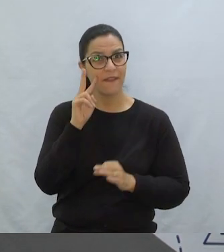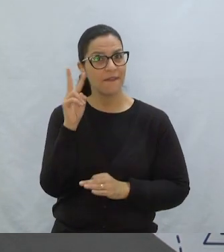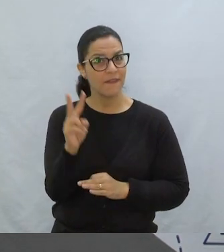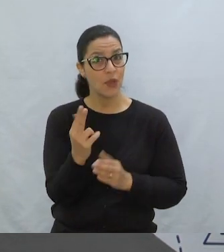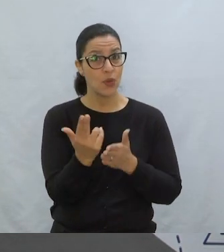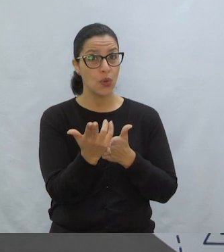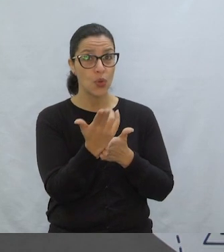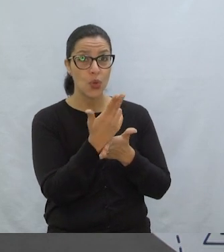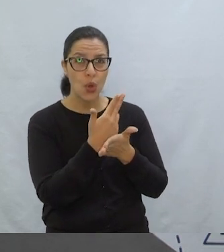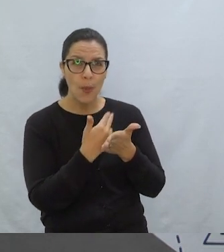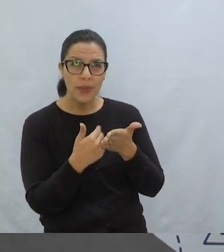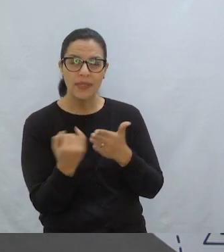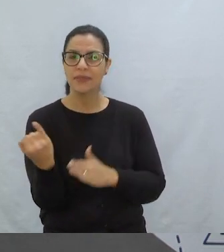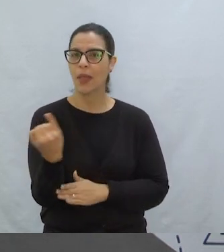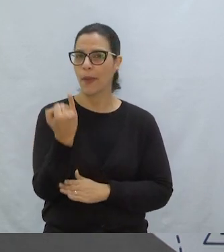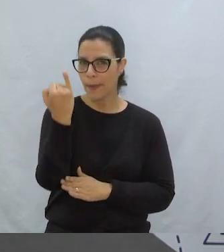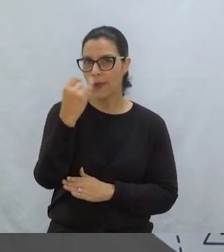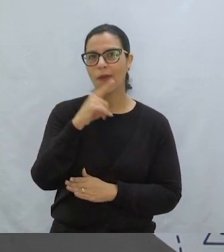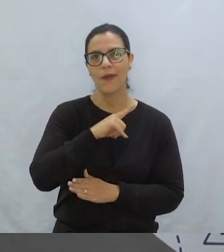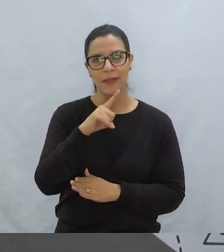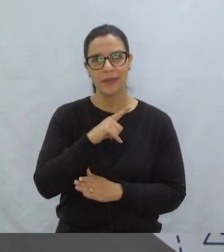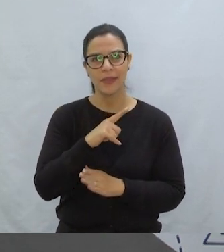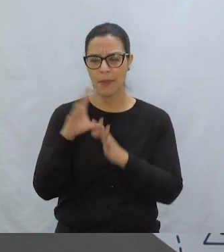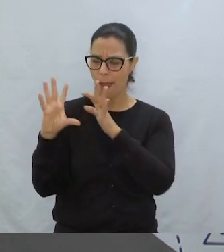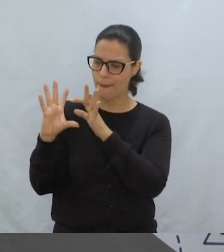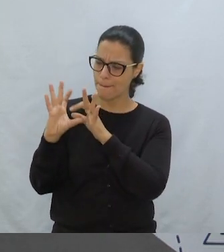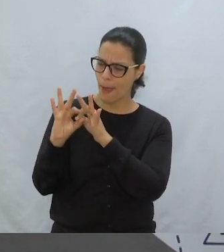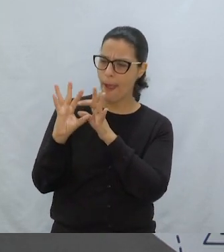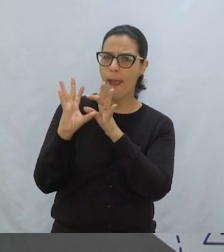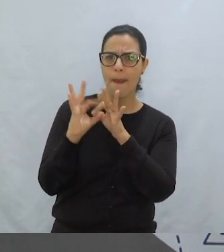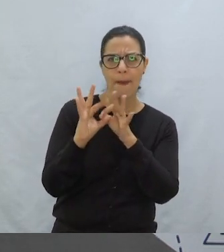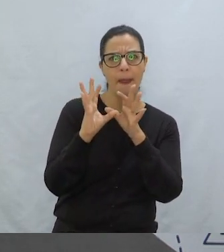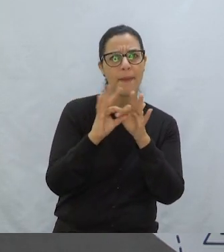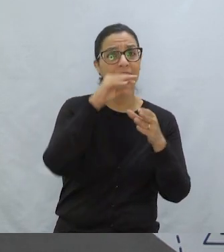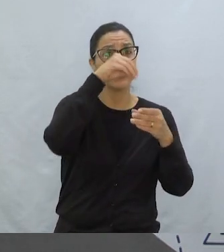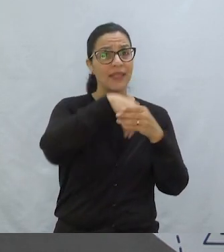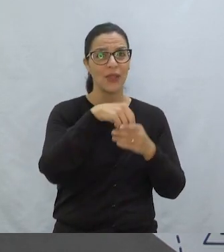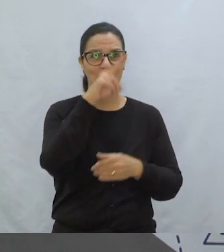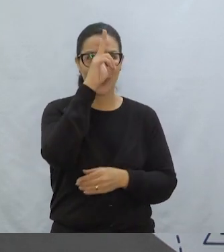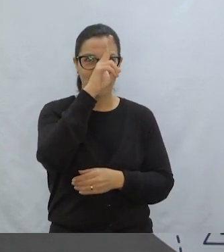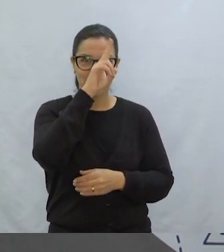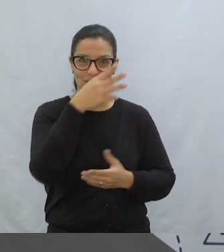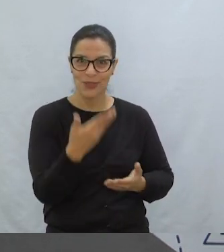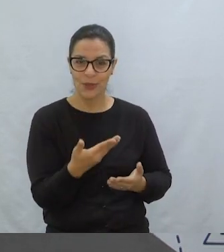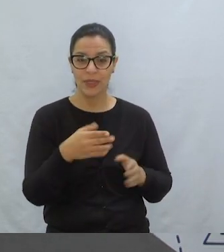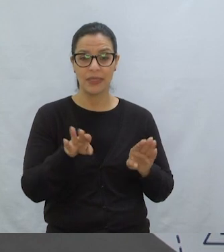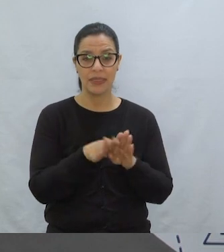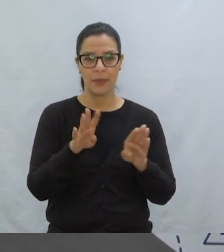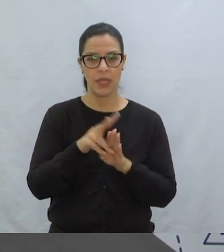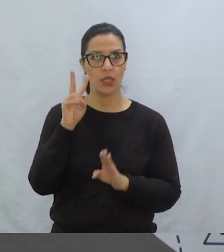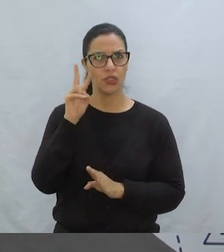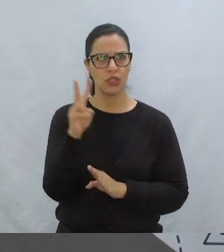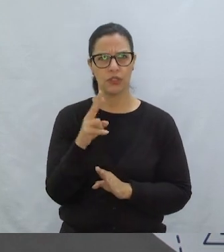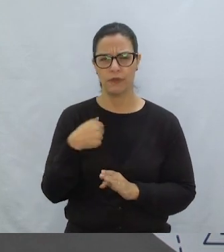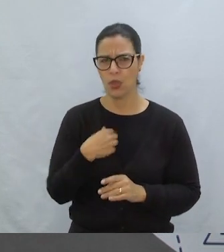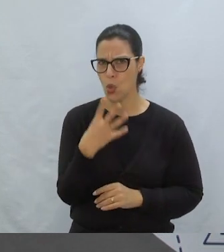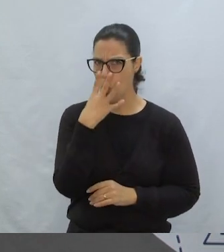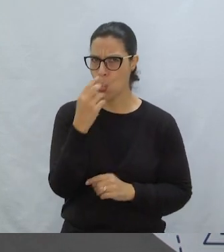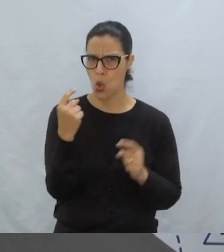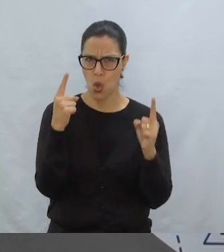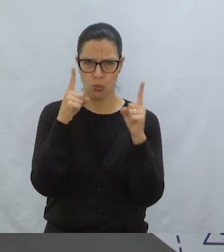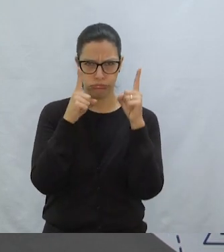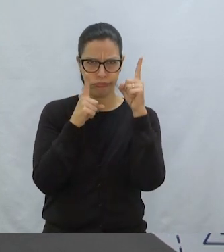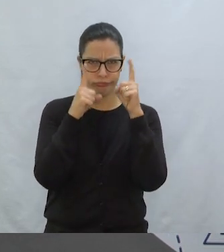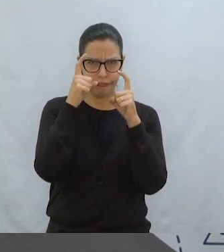Viu como a ilustração é muito importante Pra composição da narrativa? Já na capa, a gente tem esse